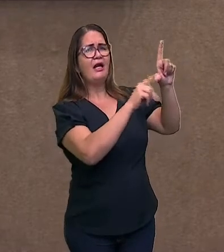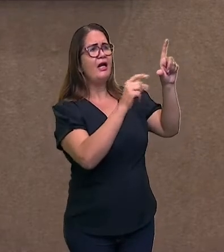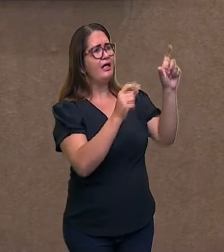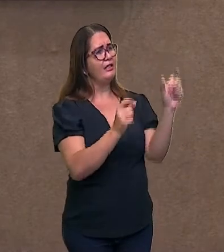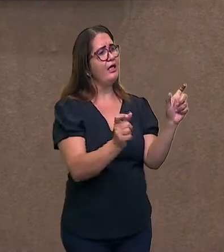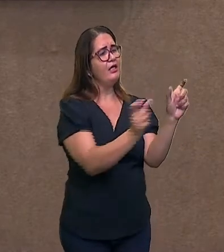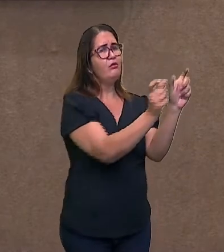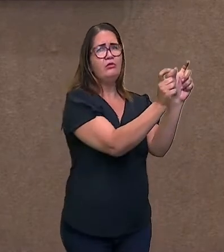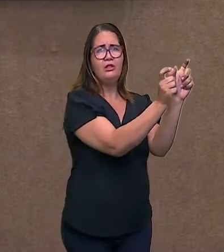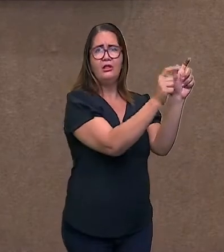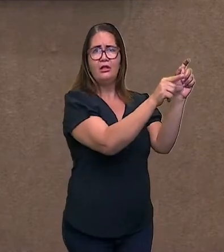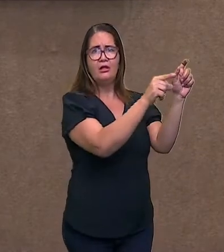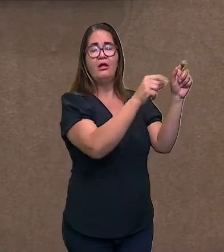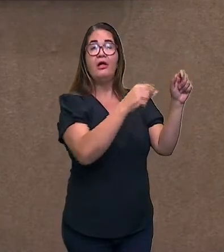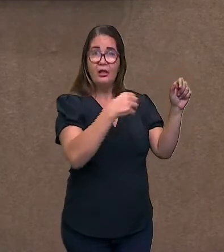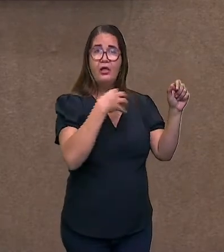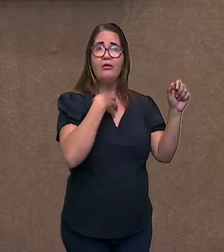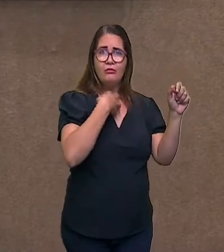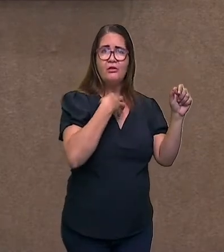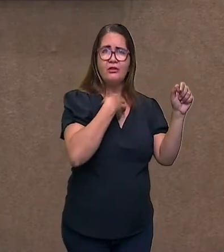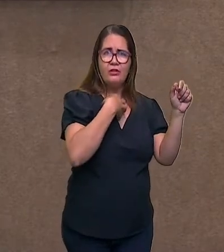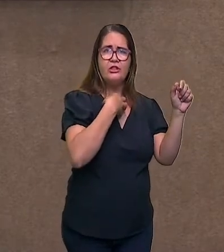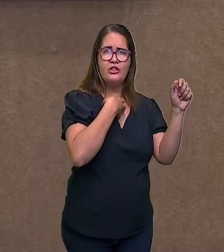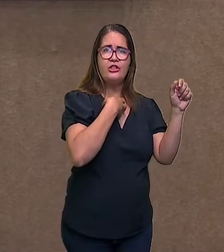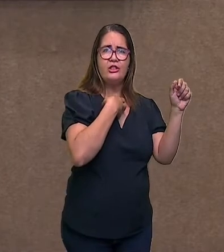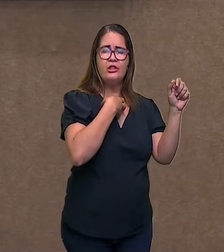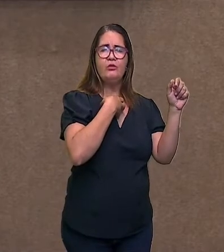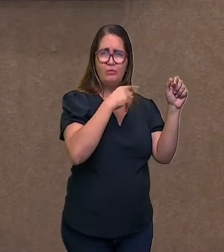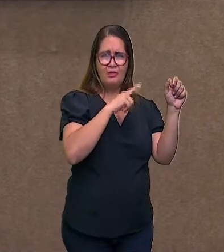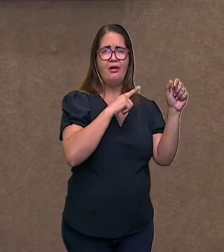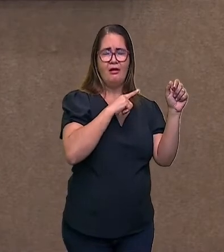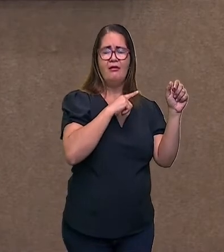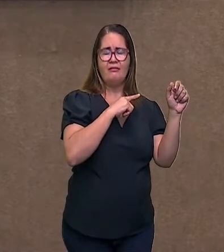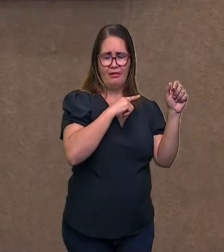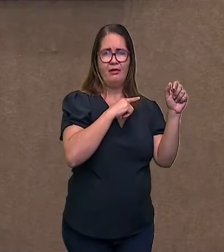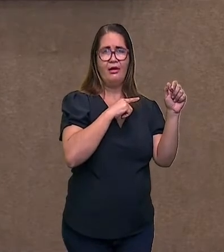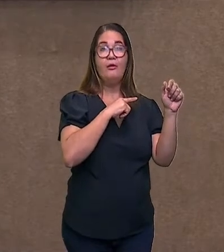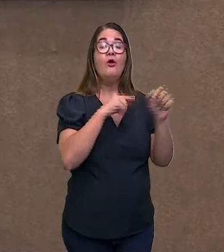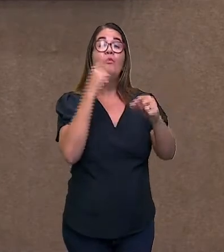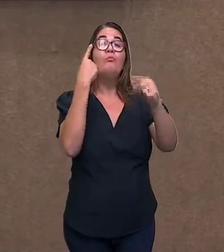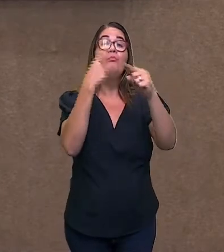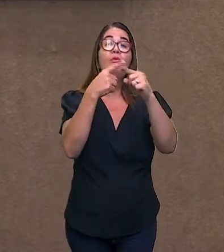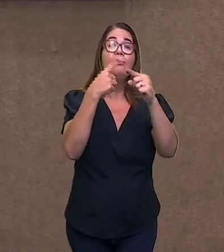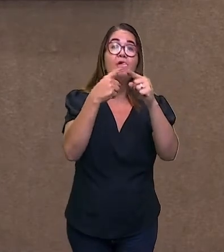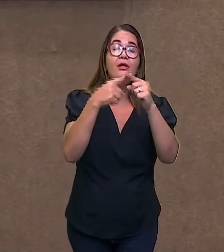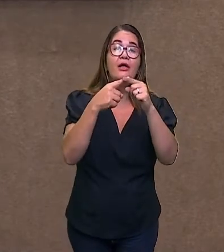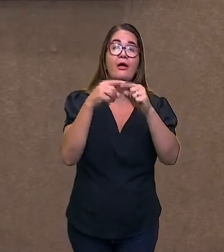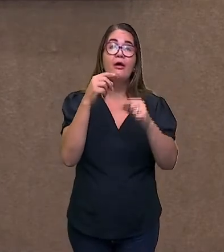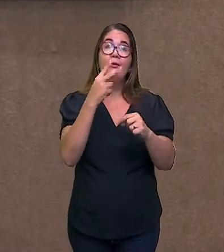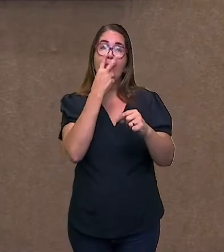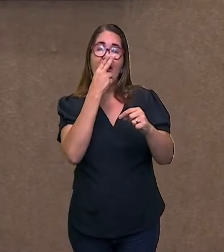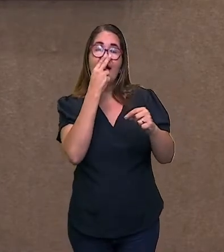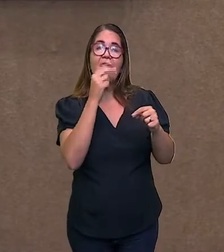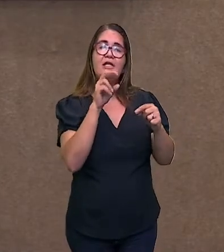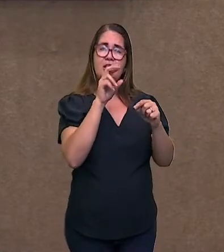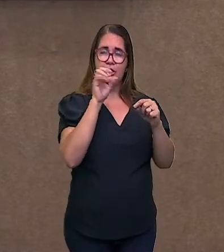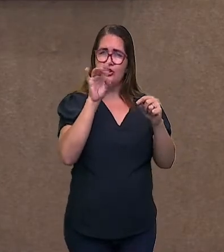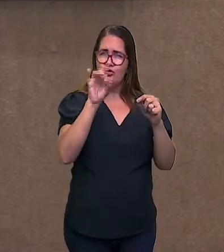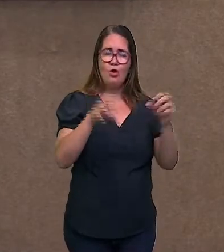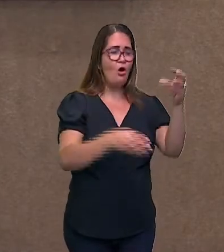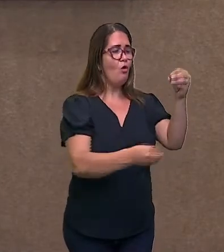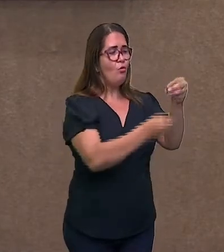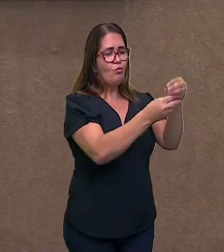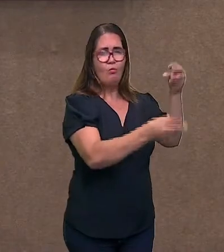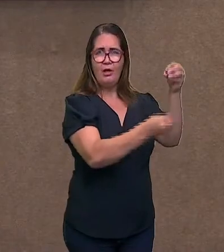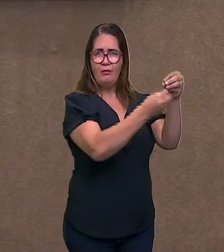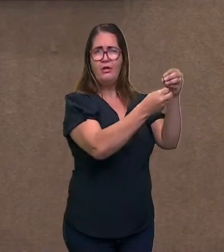oração? Da mesma forma, porque ela só vem trazer um complemento para nós, tá certo? Próximo exemplo, nós vamos trabalhar com